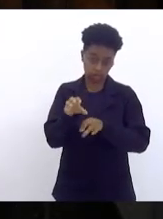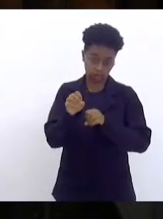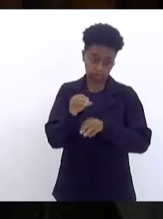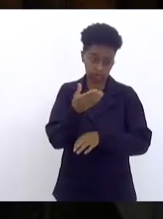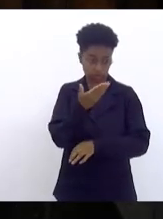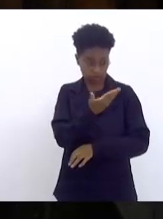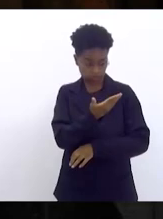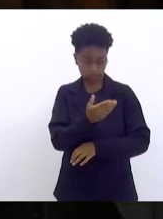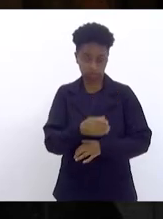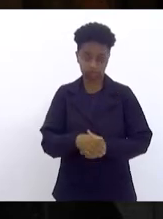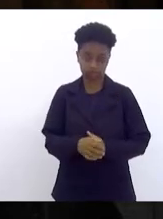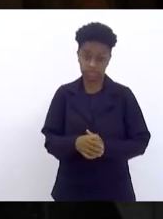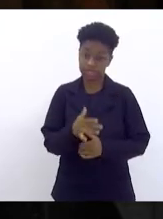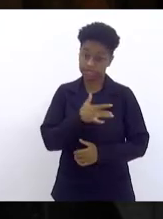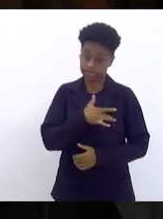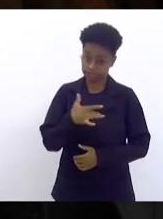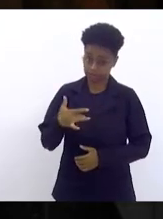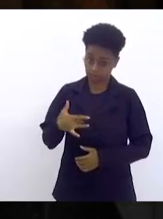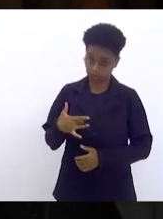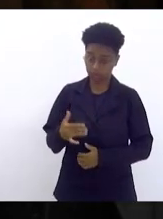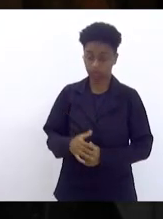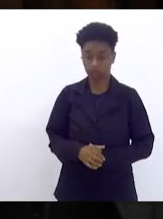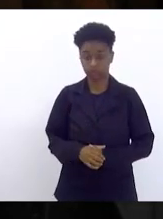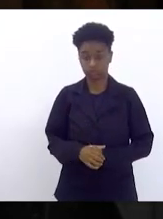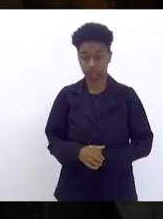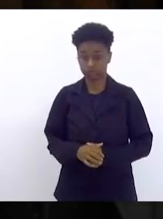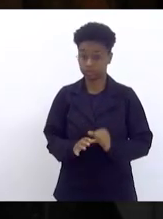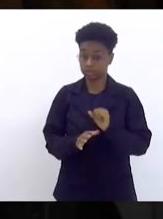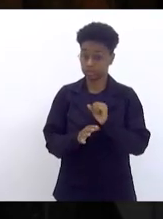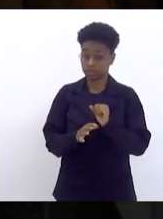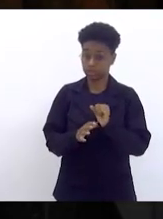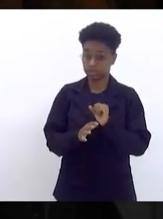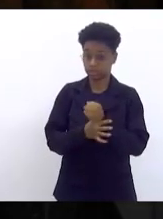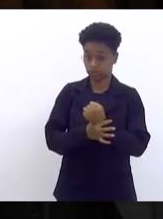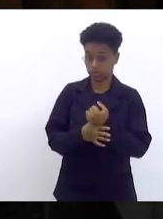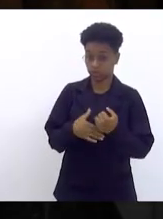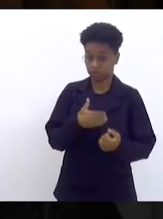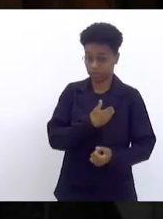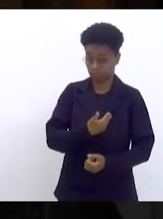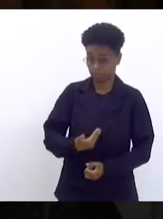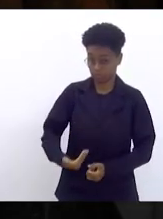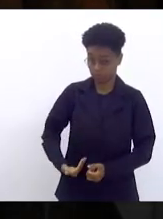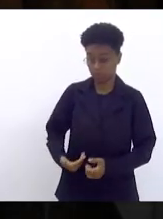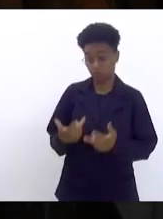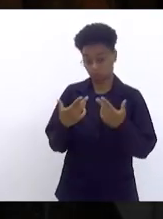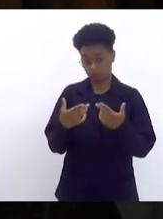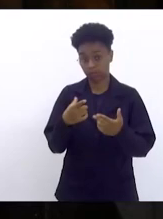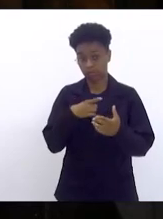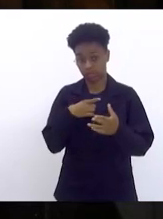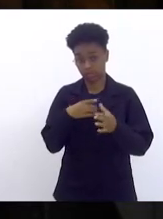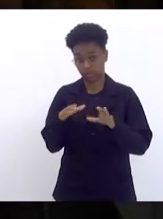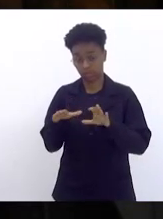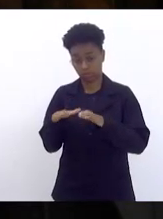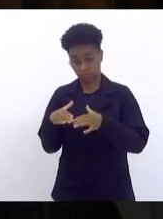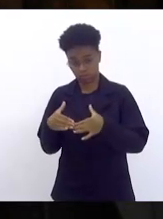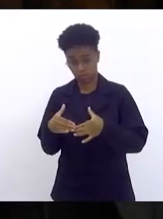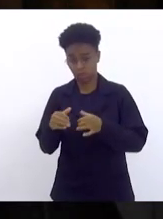excelência, saúde, segurança pública, no qual temos aqui uma bancada bastante